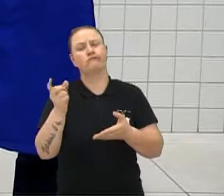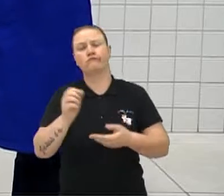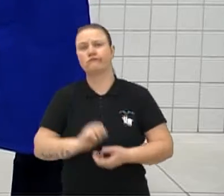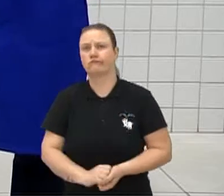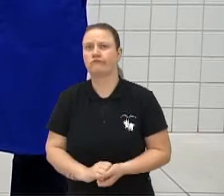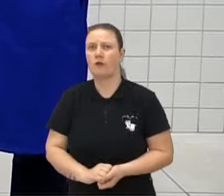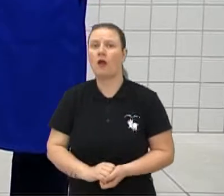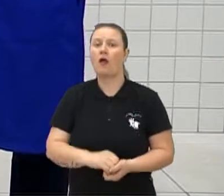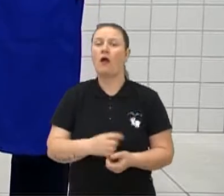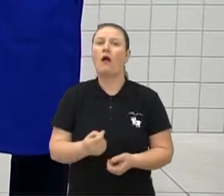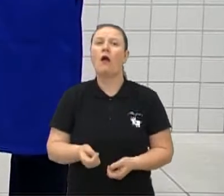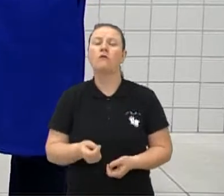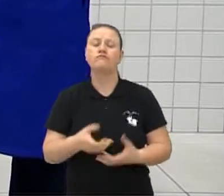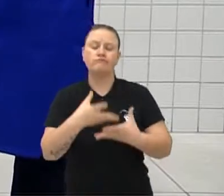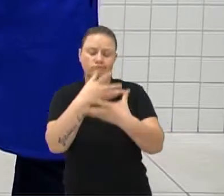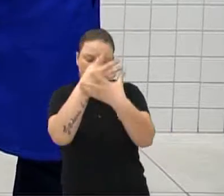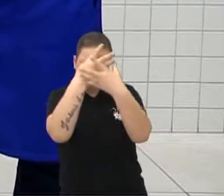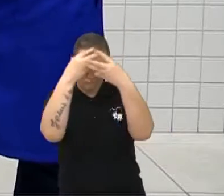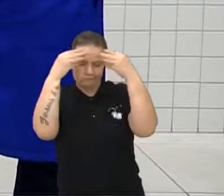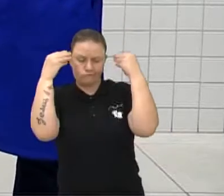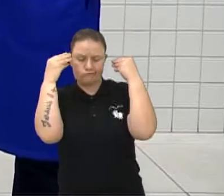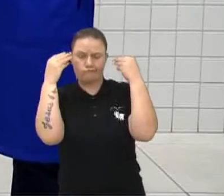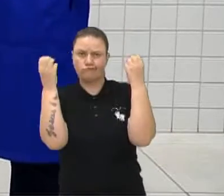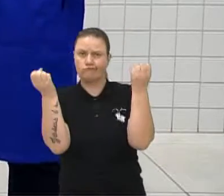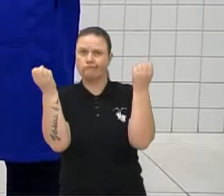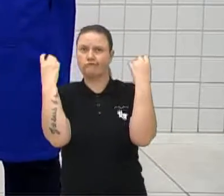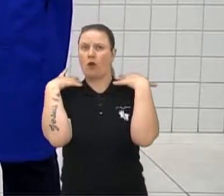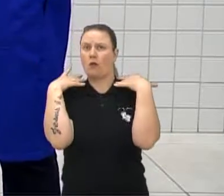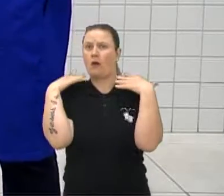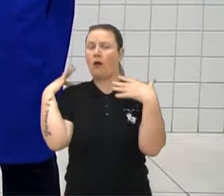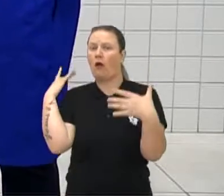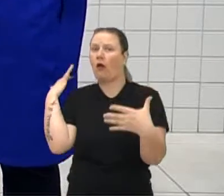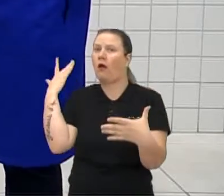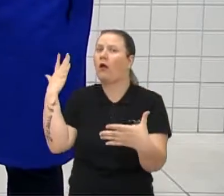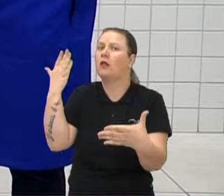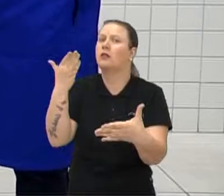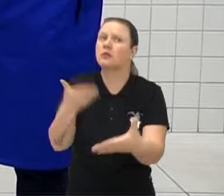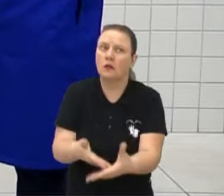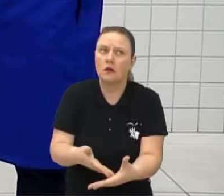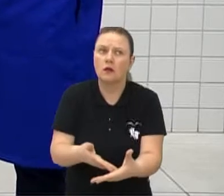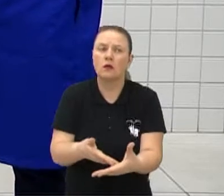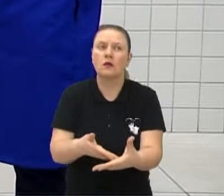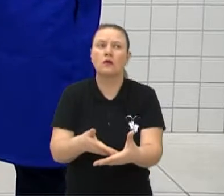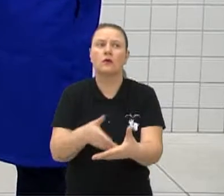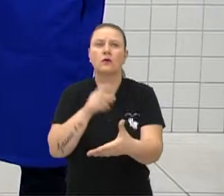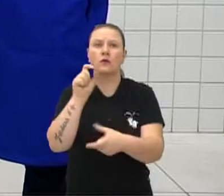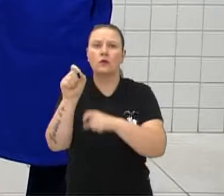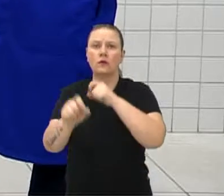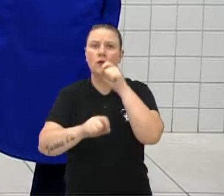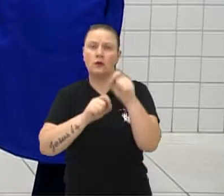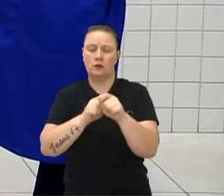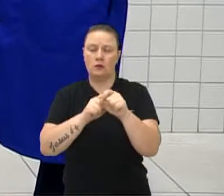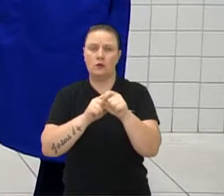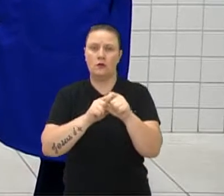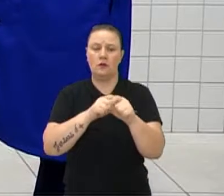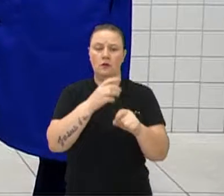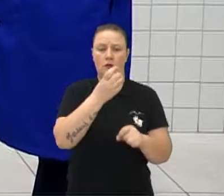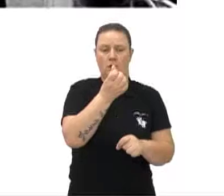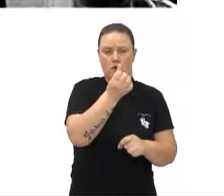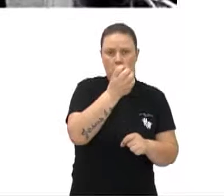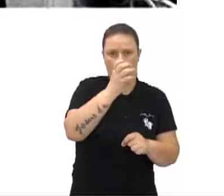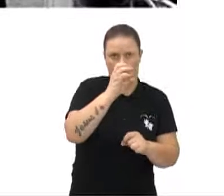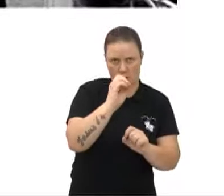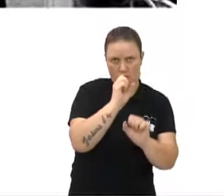esquecido. Esse ritmo acabou sendo esquecido, até que... Na década de 60,